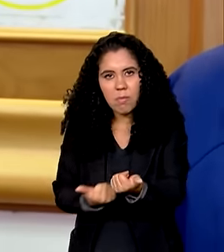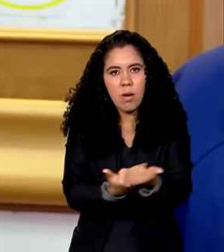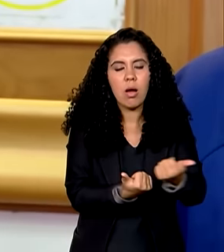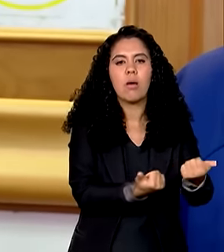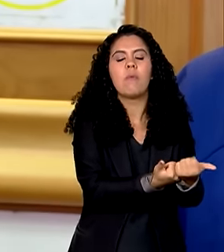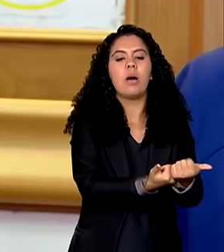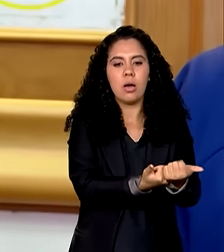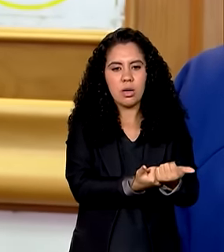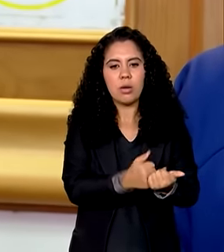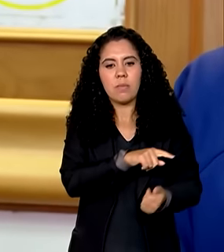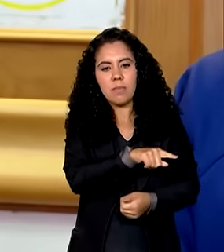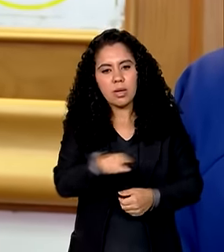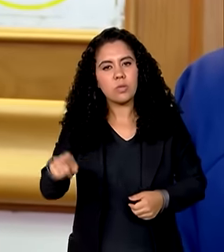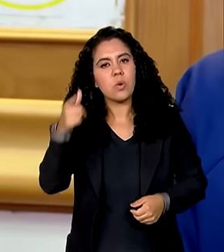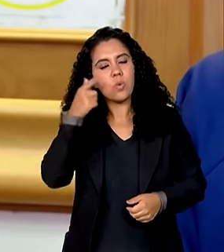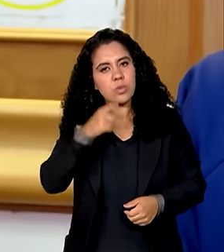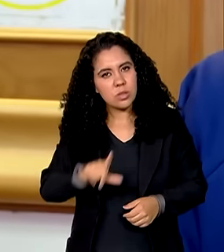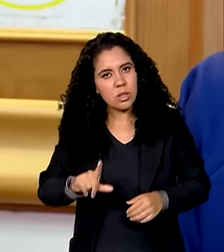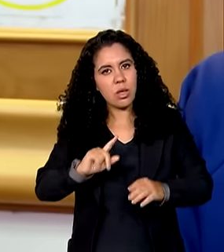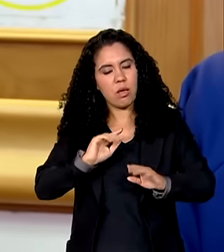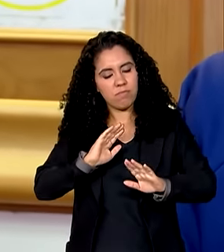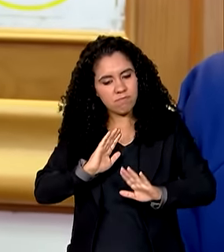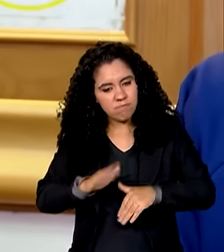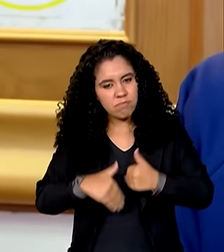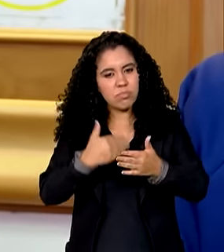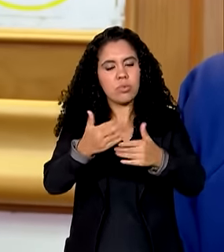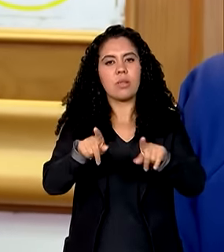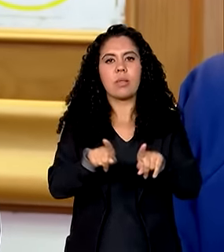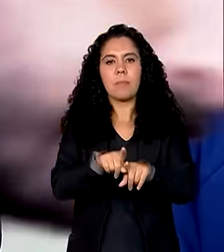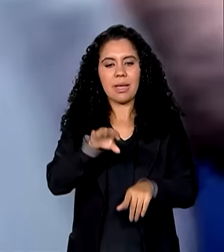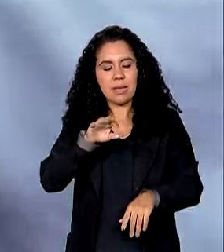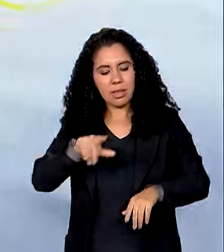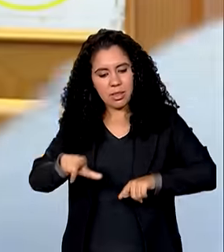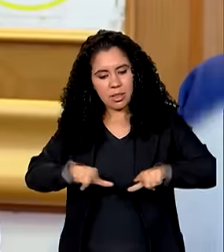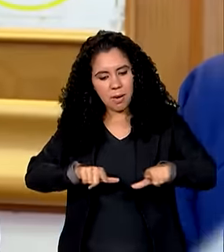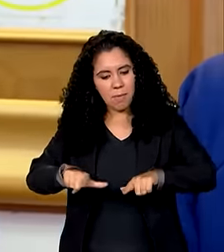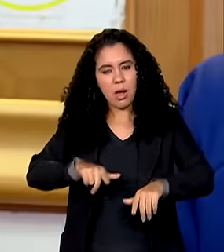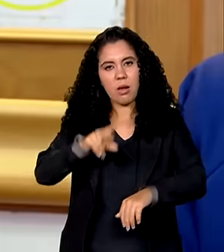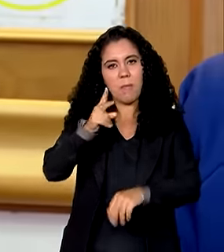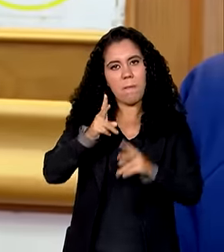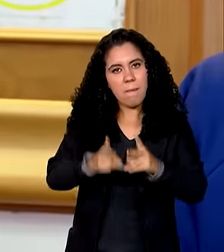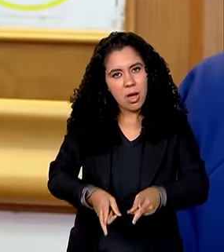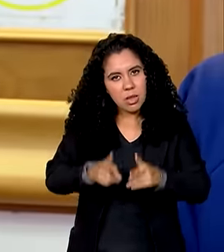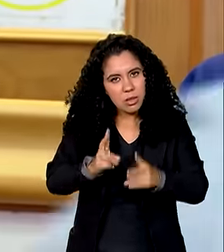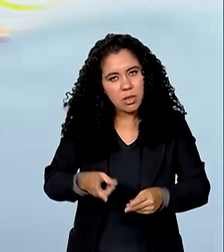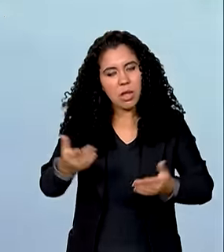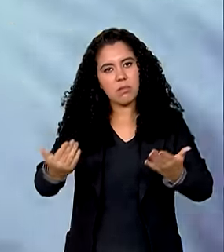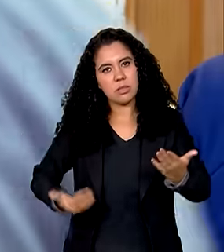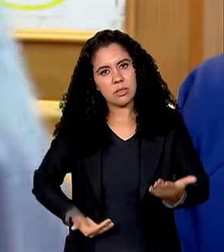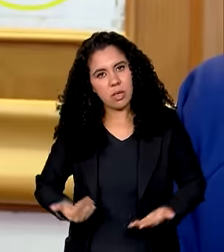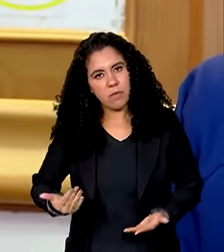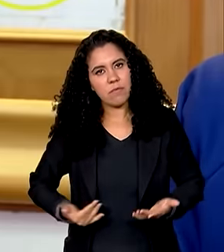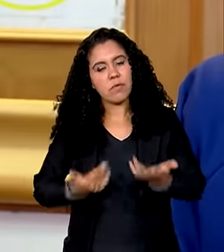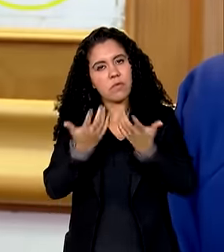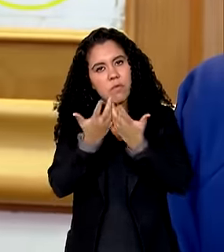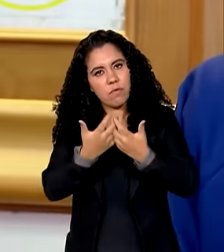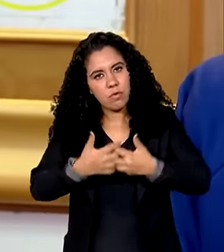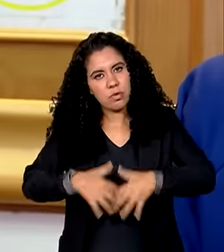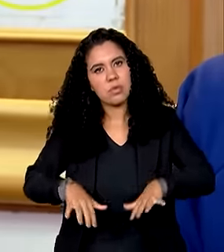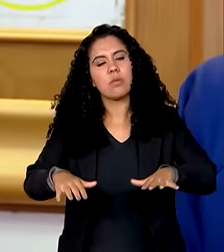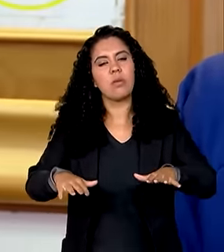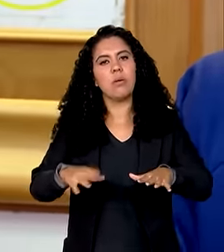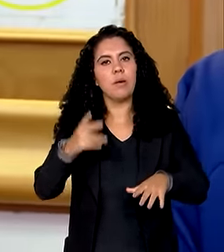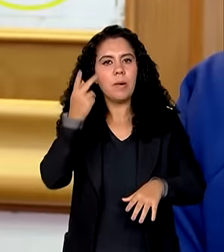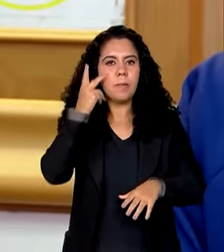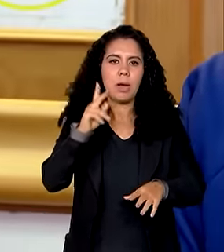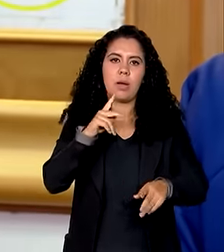operadores a se reerguer a manter os empregos manter os serviços funcionando para a população